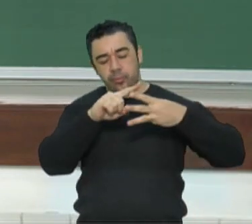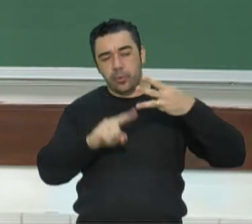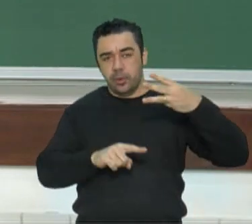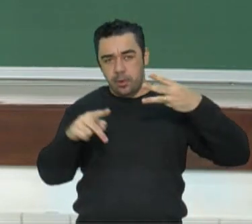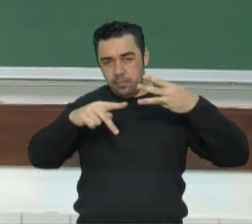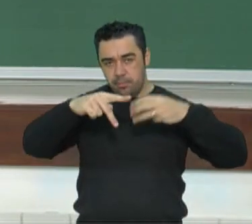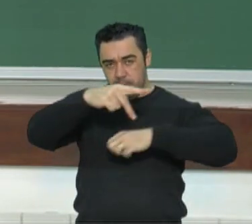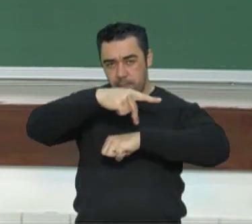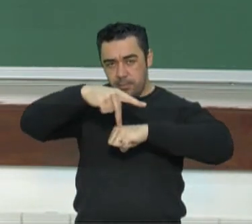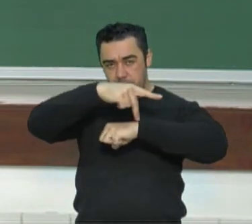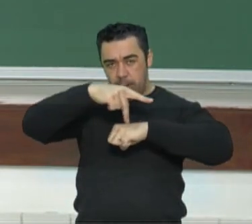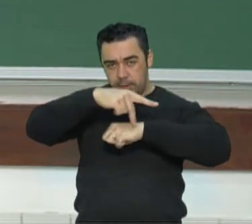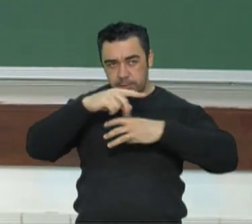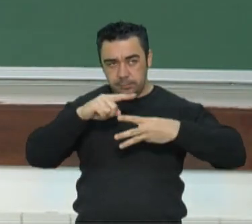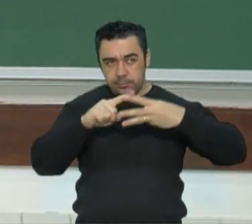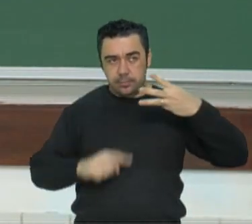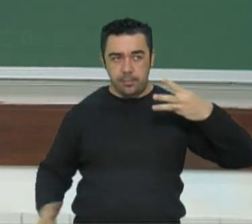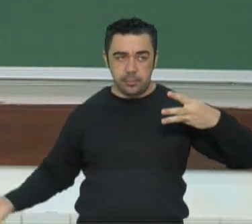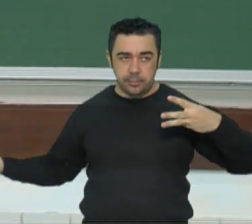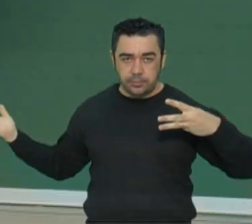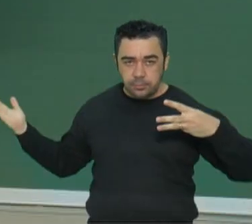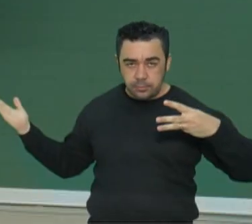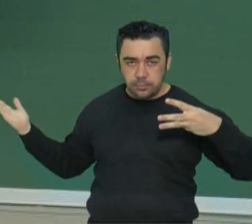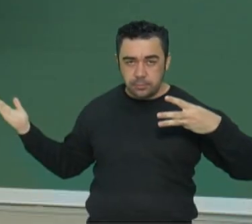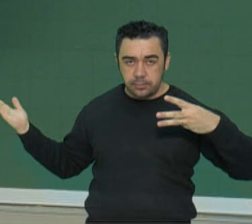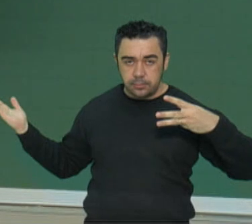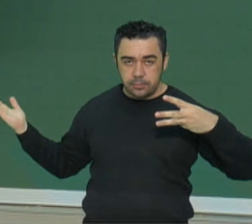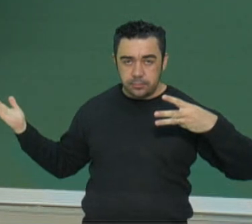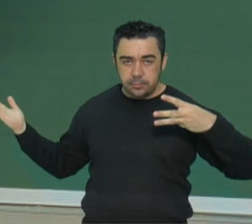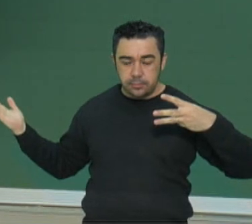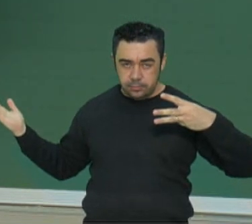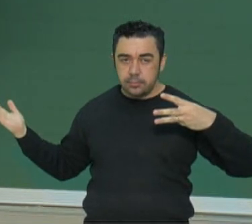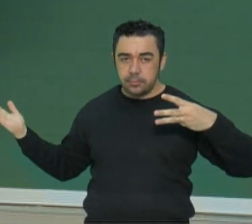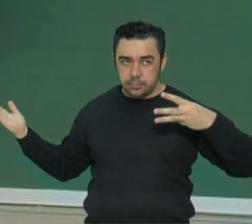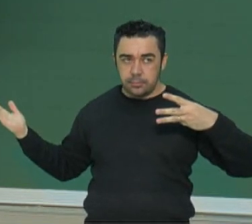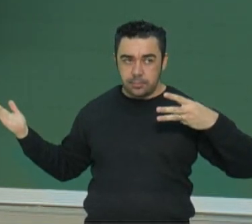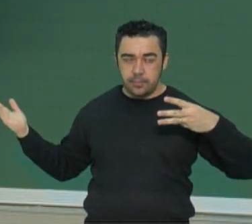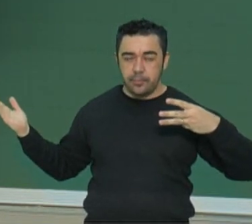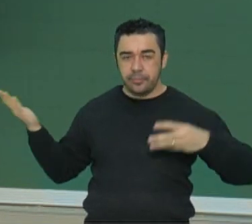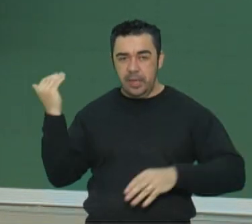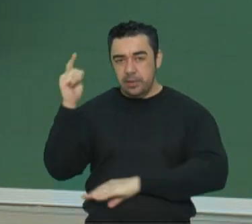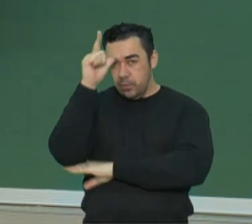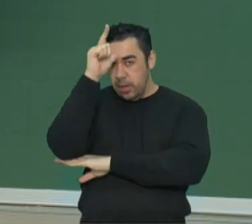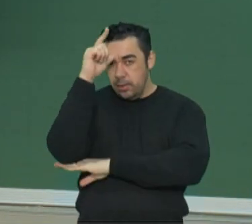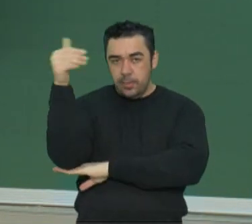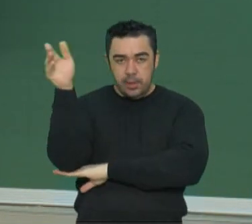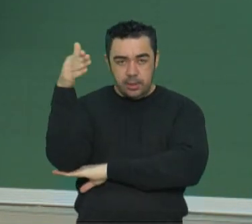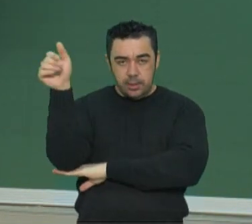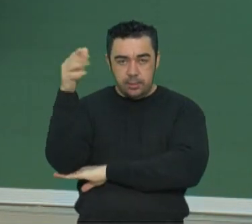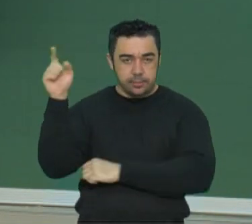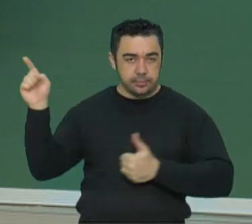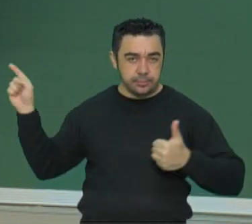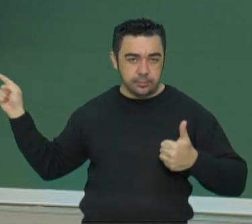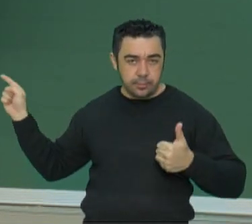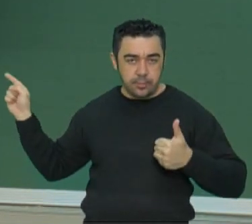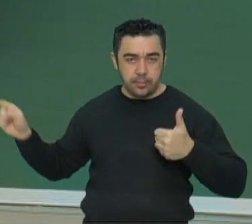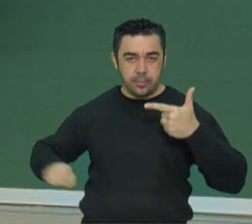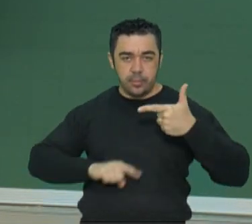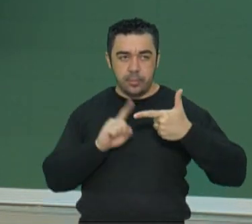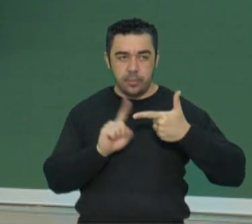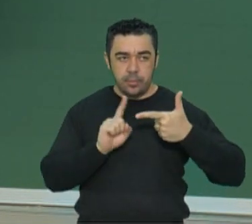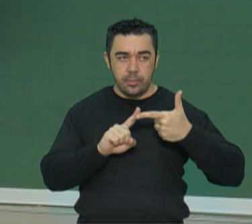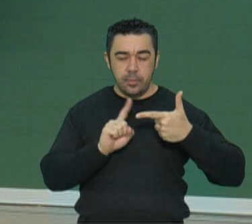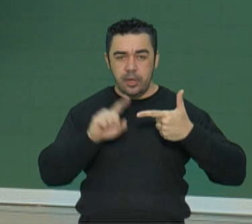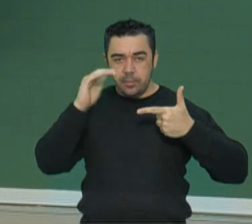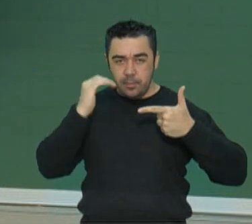Itália, Japão. Aqui a bandeira dos três, bandeira da Alemanha do lado esquerdo superior, do lado esquerdo